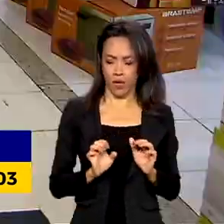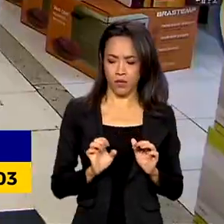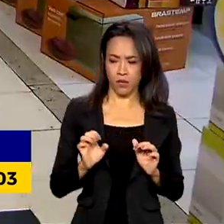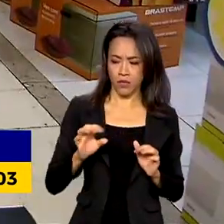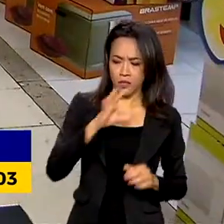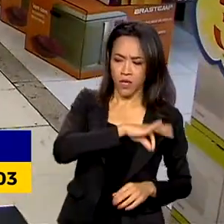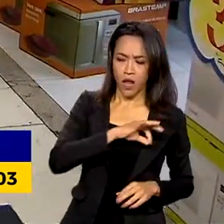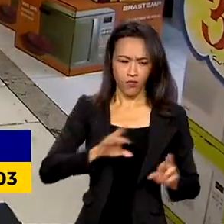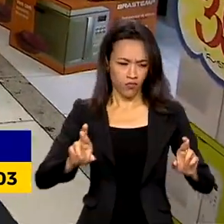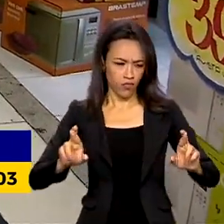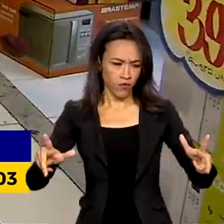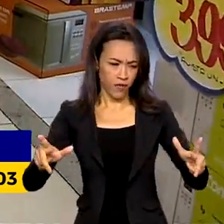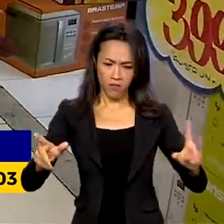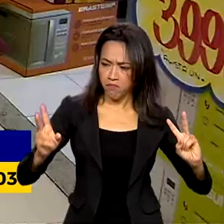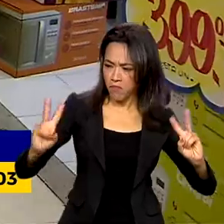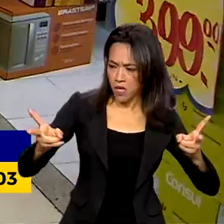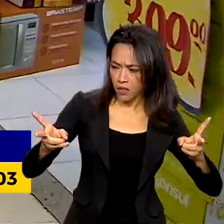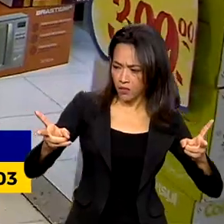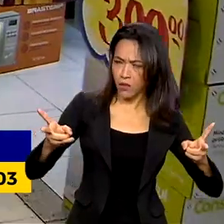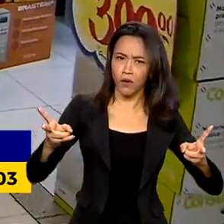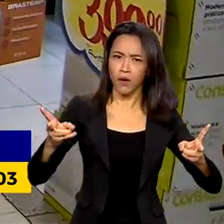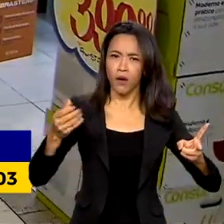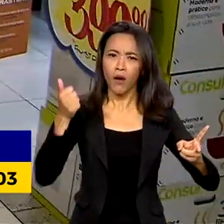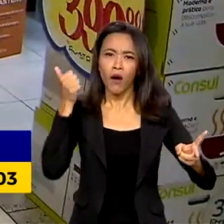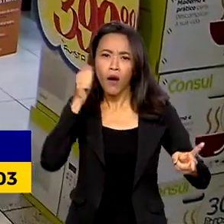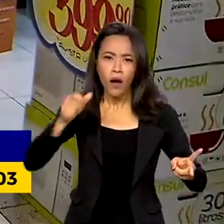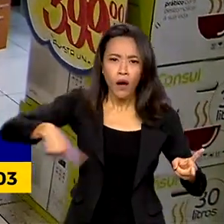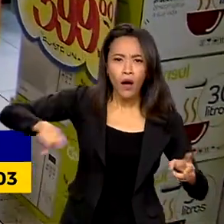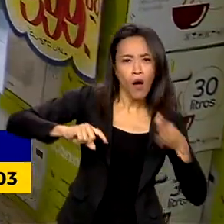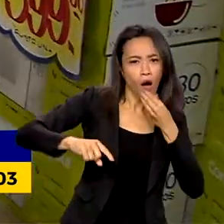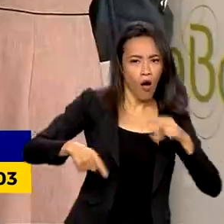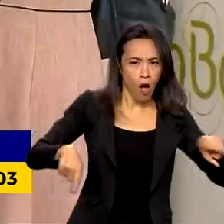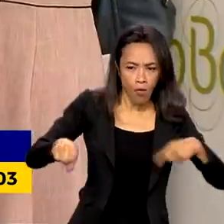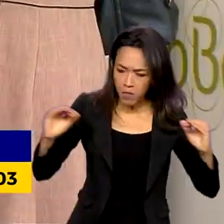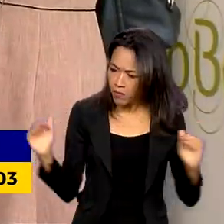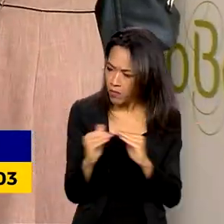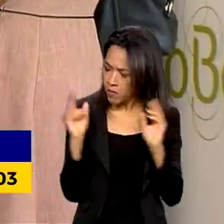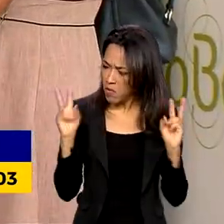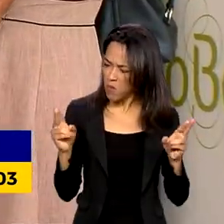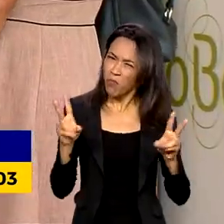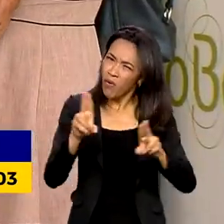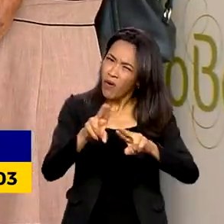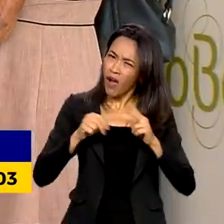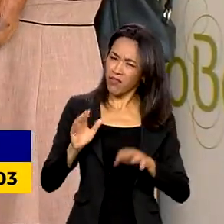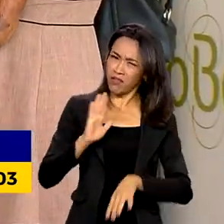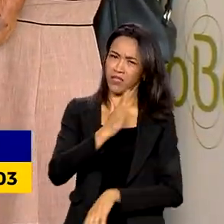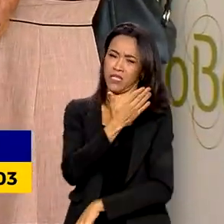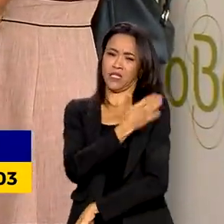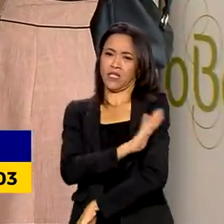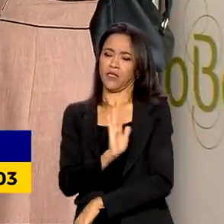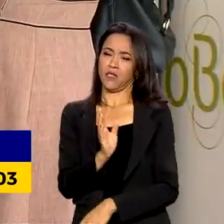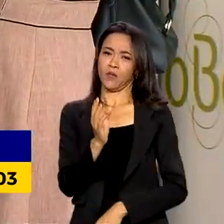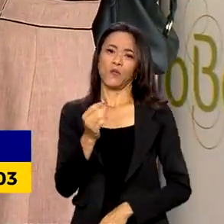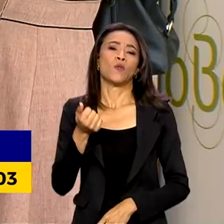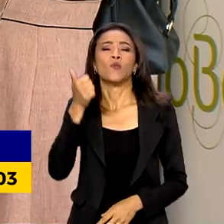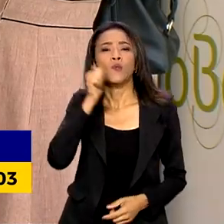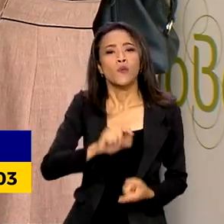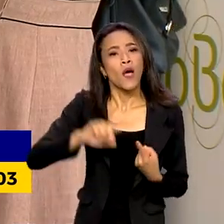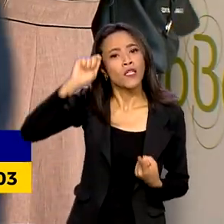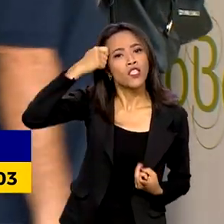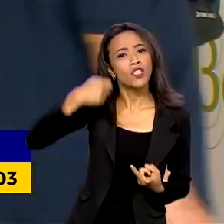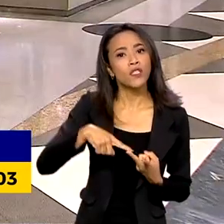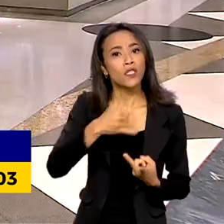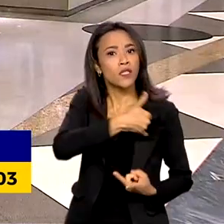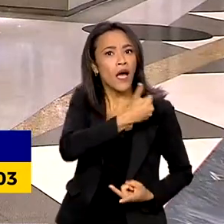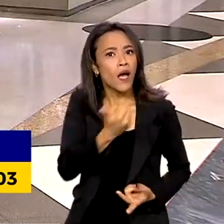para a realização do mesmo trabalho, seja essa discriminação por conta do sexo, raça, etnia, origem